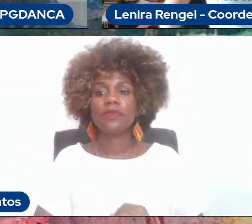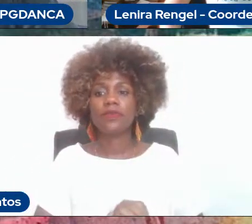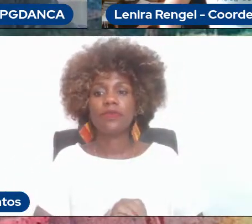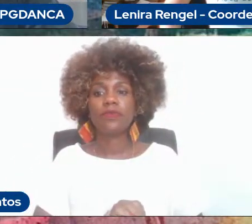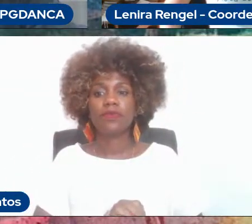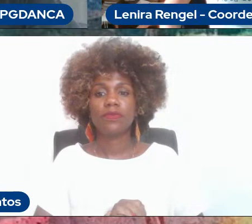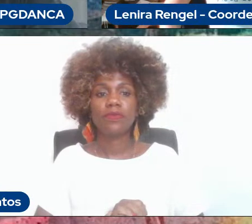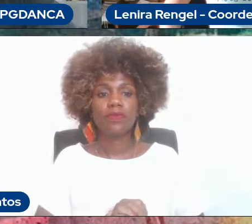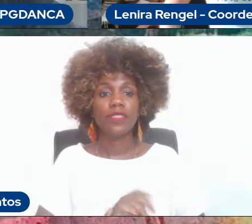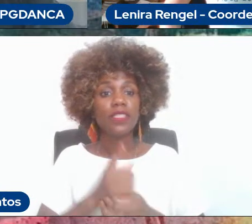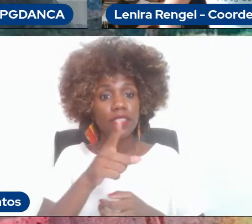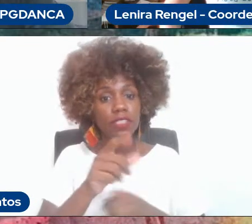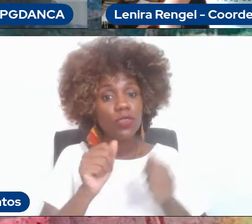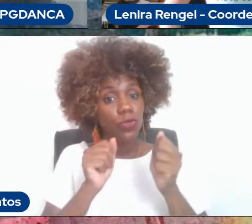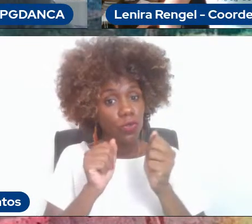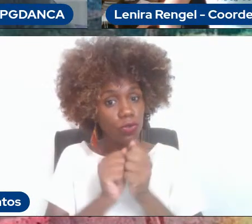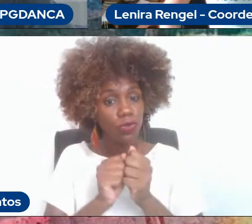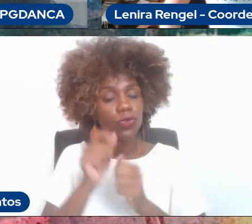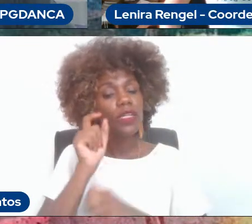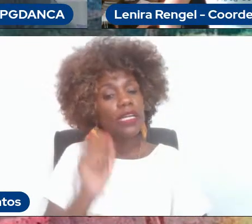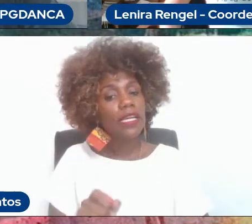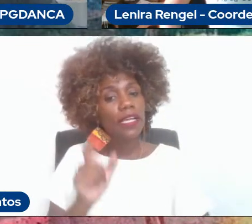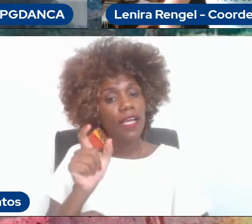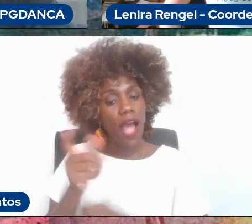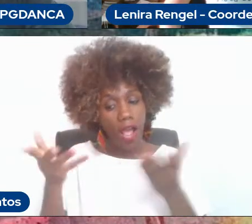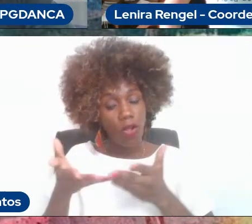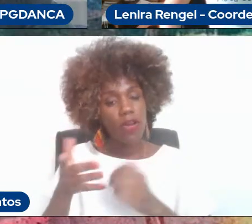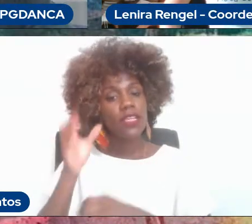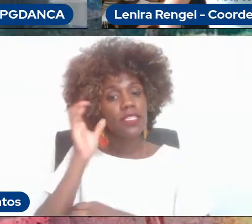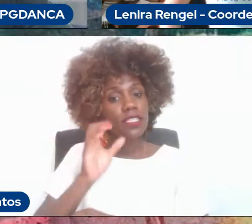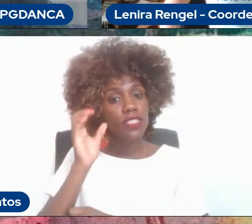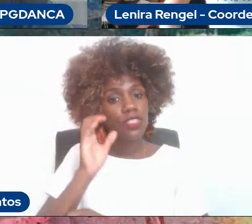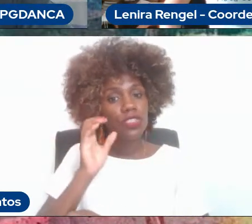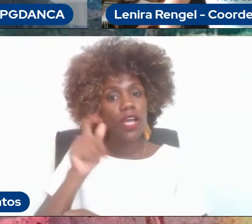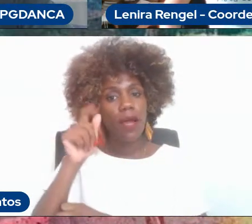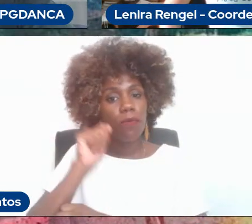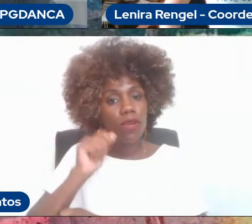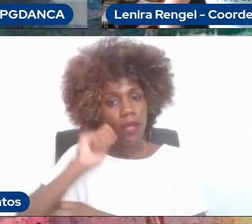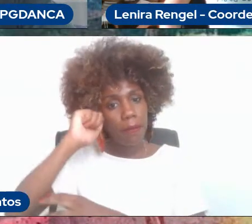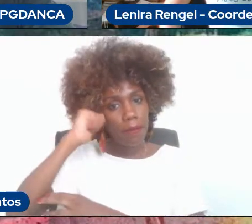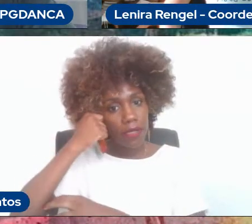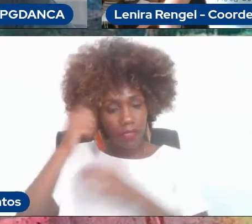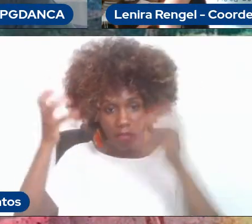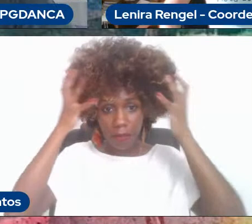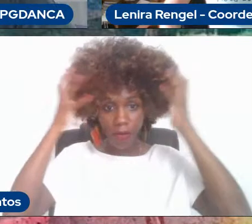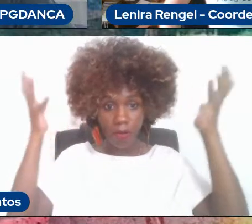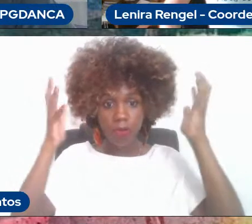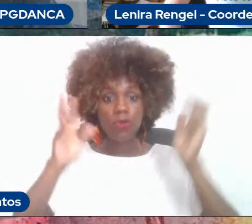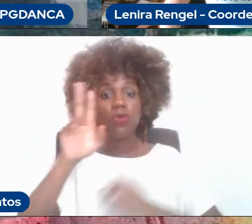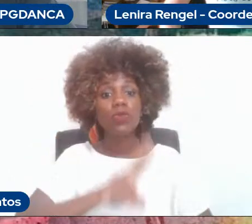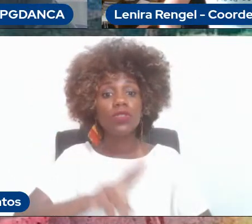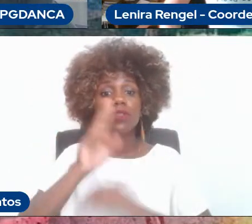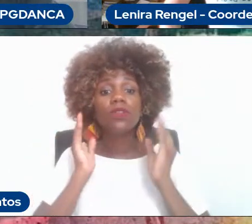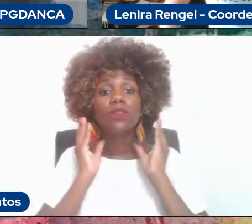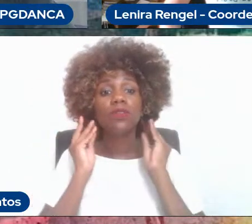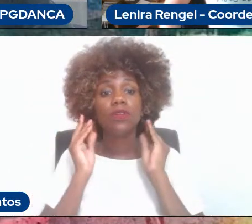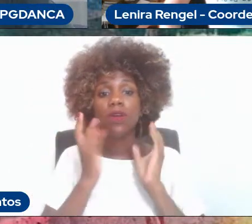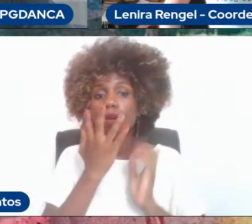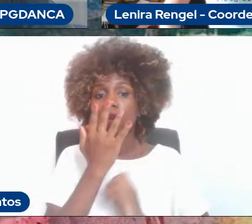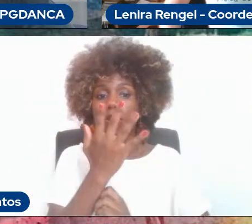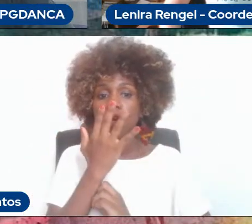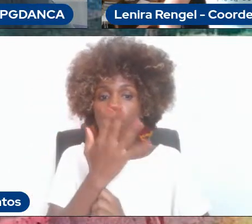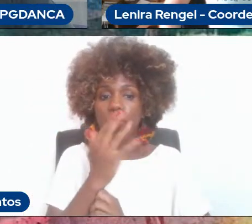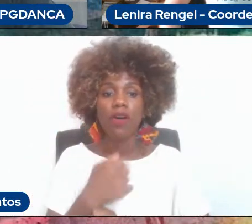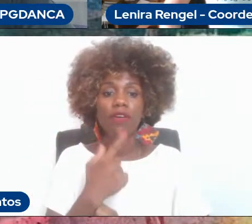Estamos agora com Cintia Santos, uma mulher preta, de cabelo black, com brincos coloridos de cores